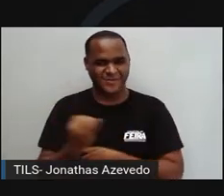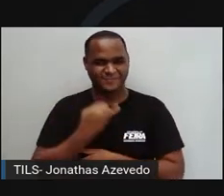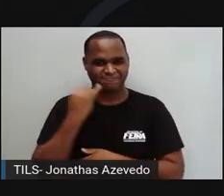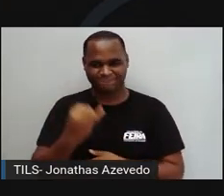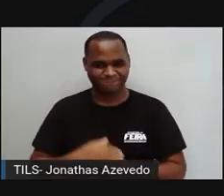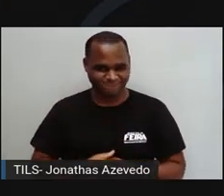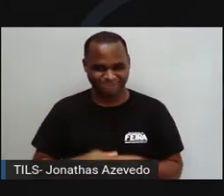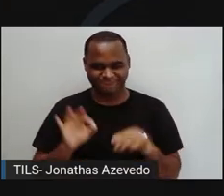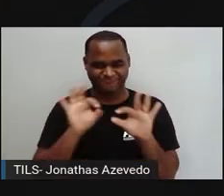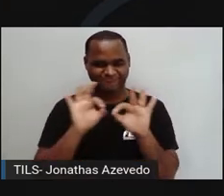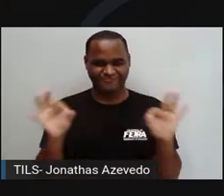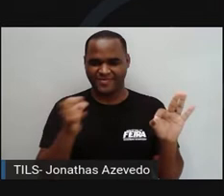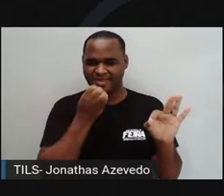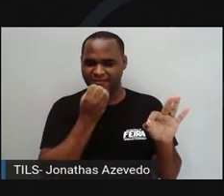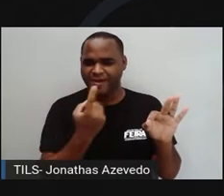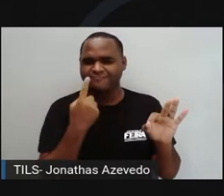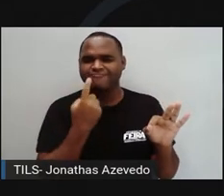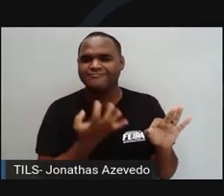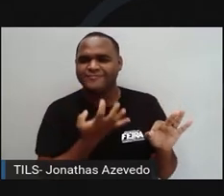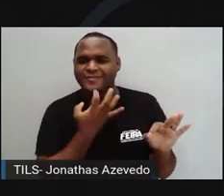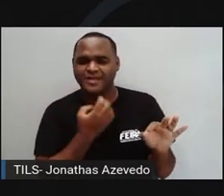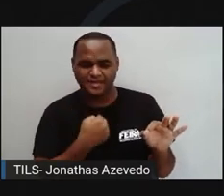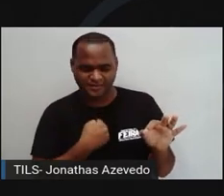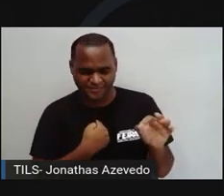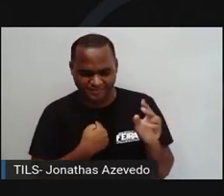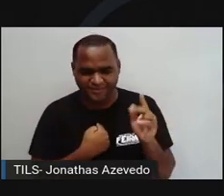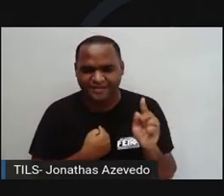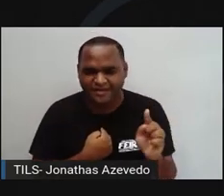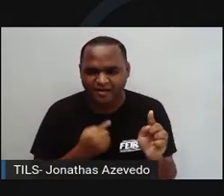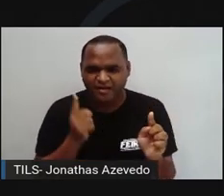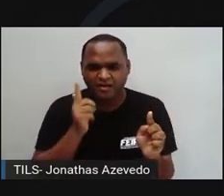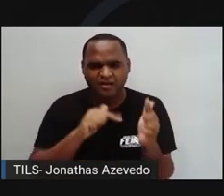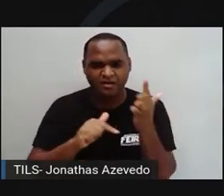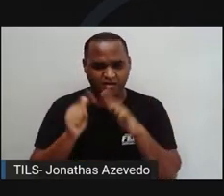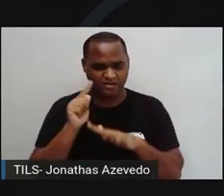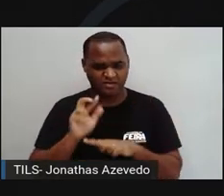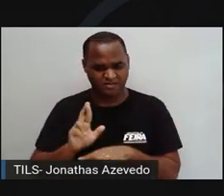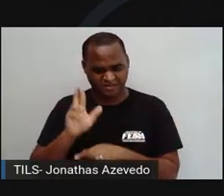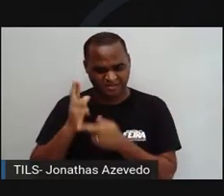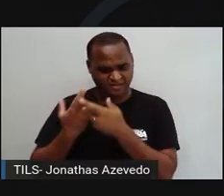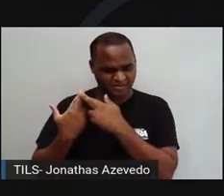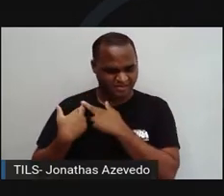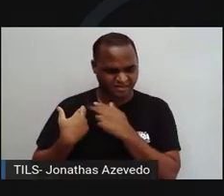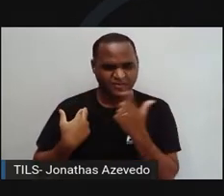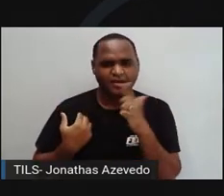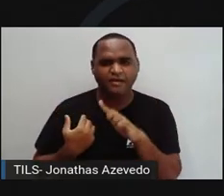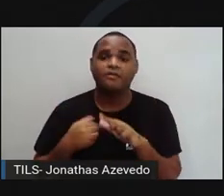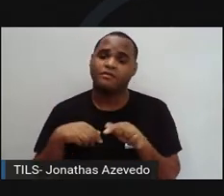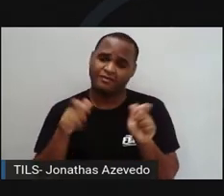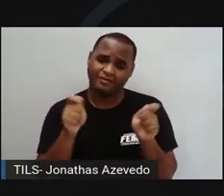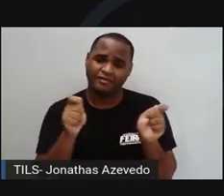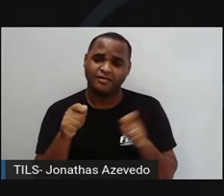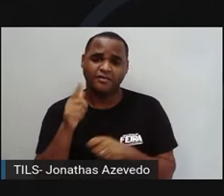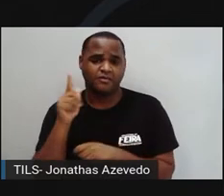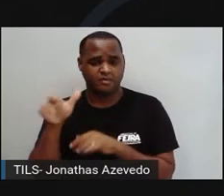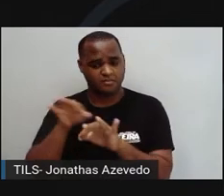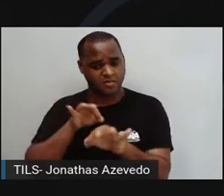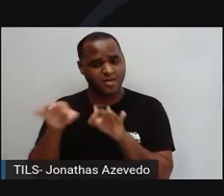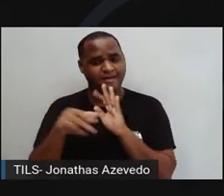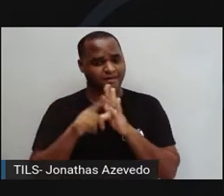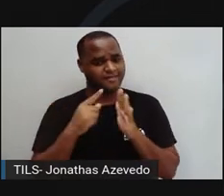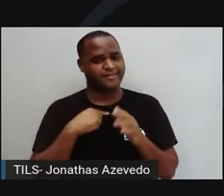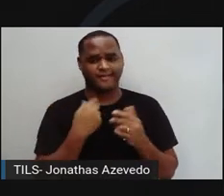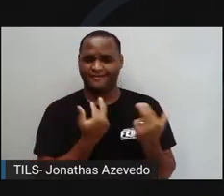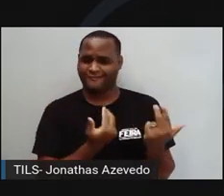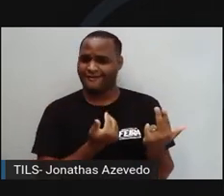Nossa! E se fôssemos eu ou você, será que a gente ia dar conta dessa responsabilidade? Claro, né? A gente ia se preparar do mesmo